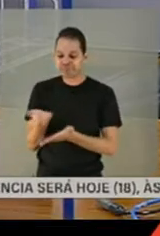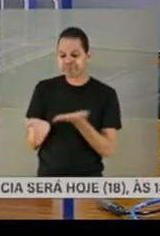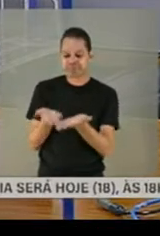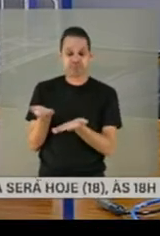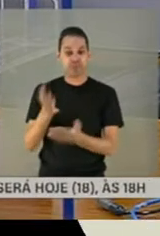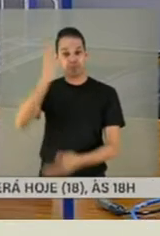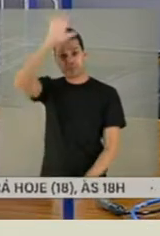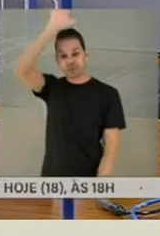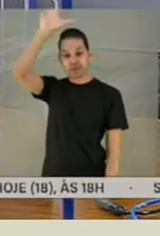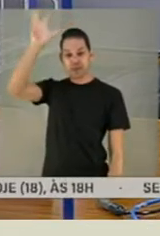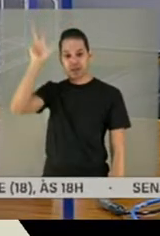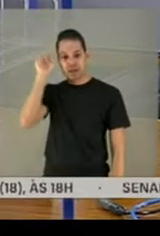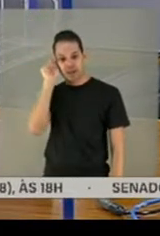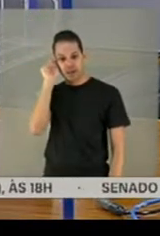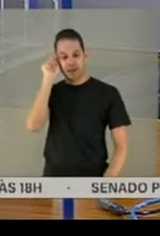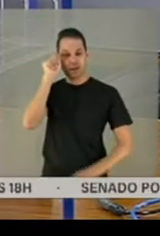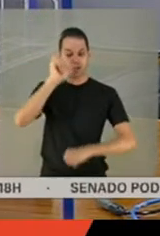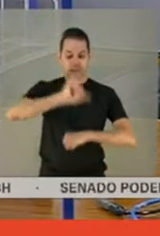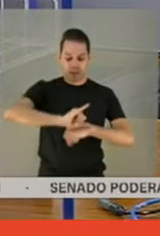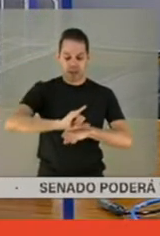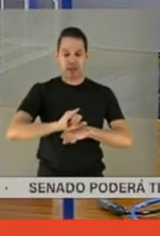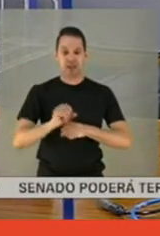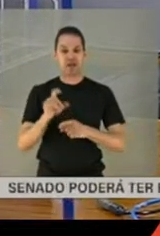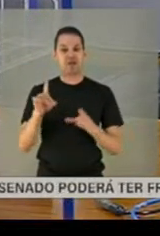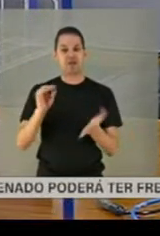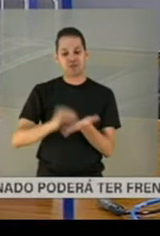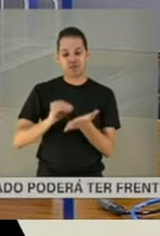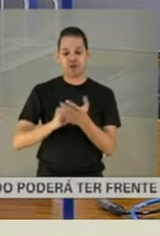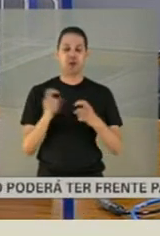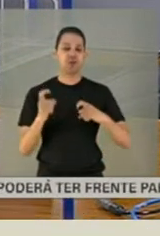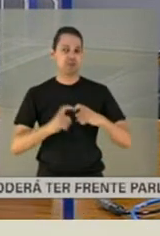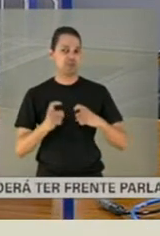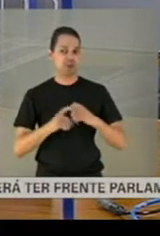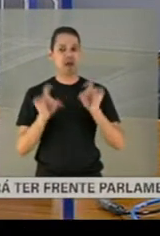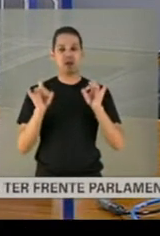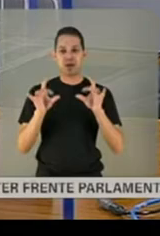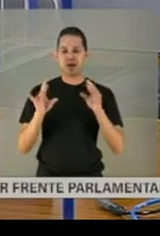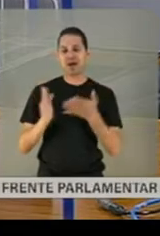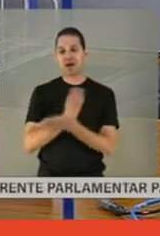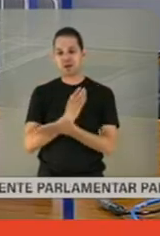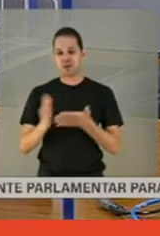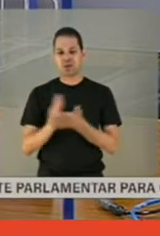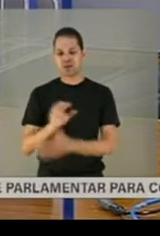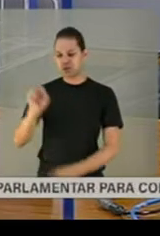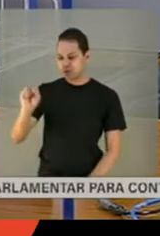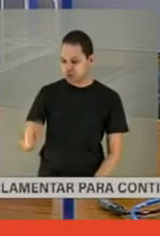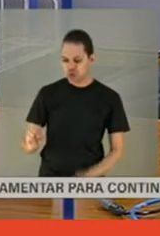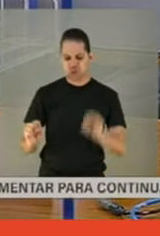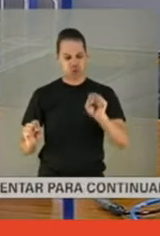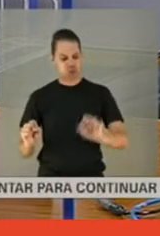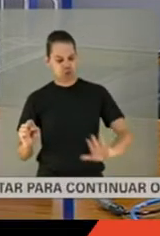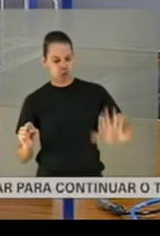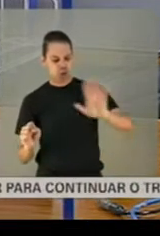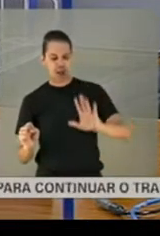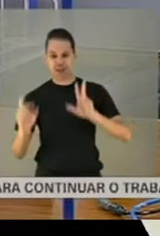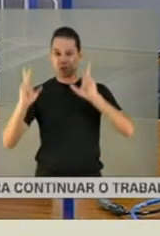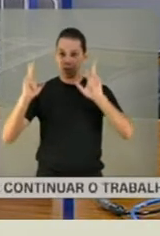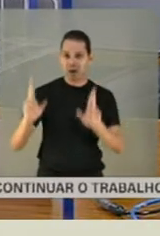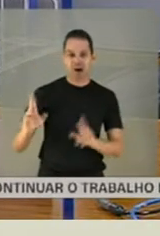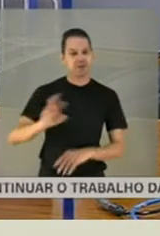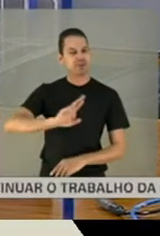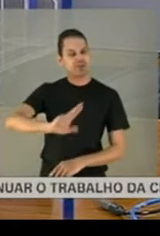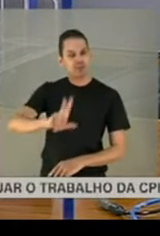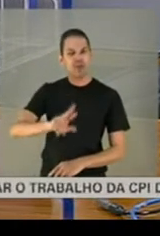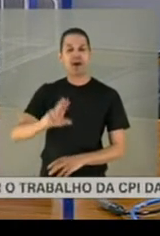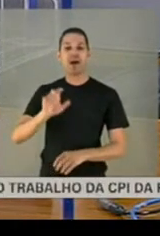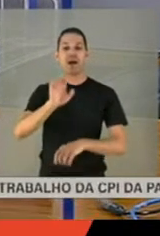Amazonas, a deficiência de algumas especialidades médicas é muito grande. Não é como uma região sudeste ou outras regiões. Então, assim, além